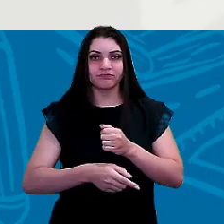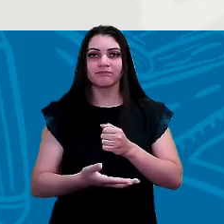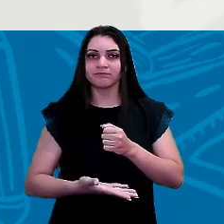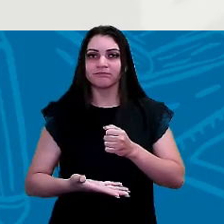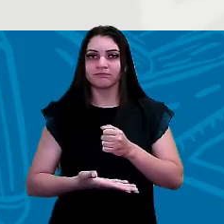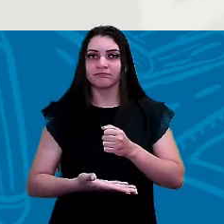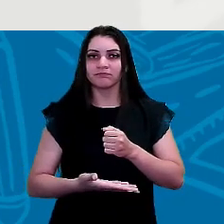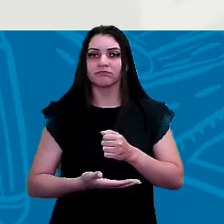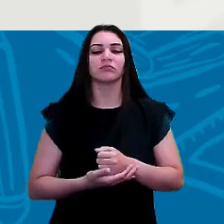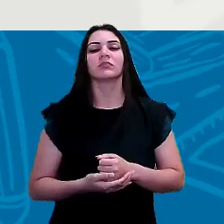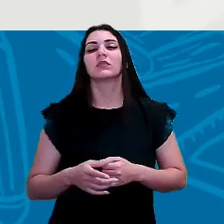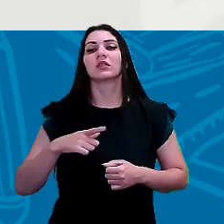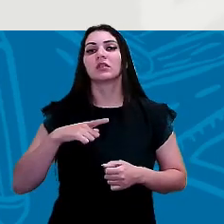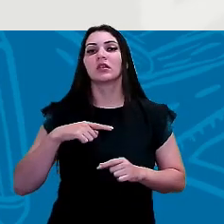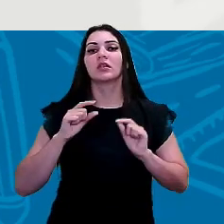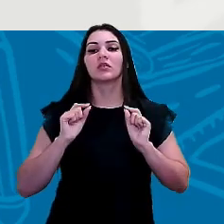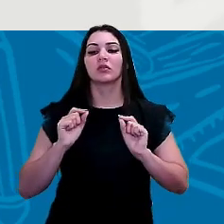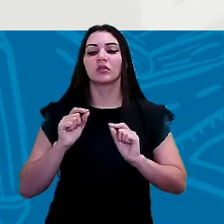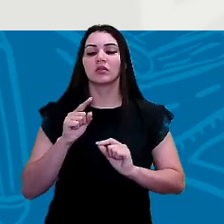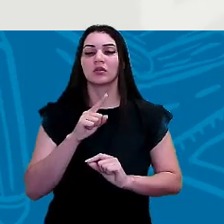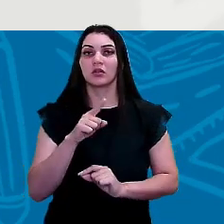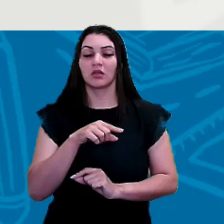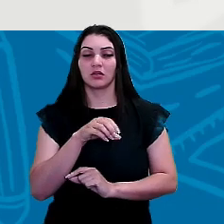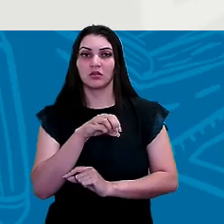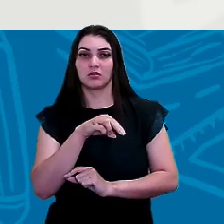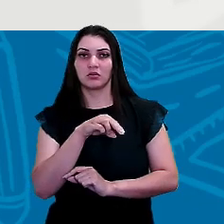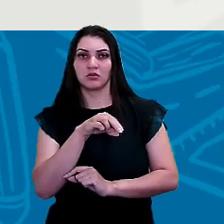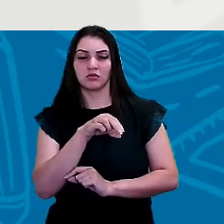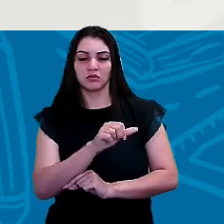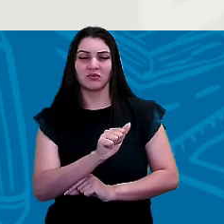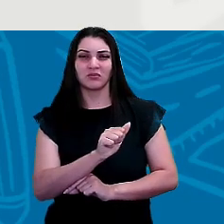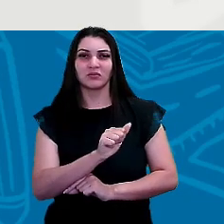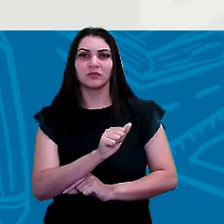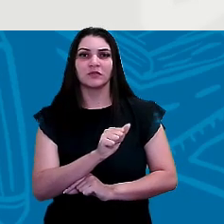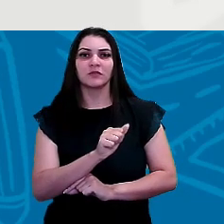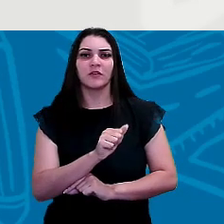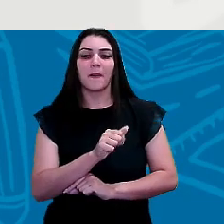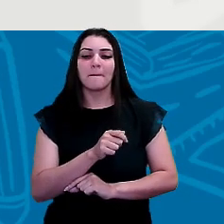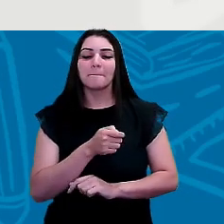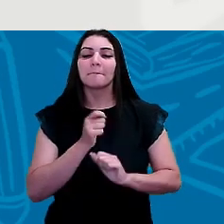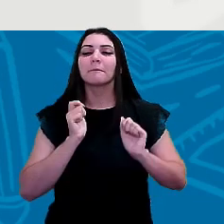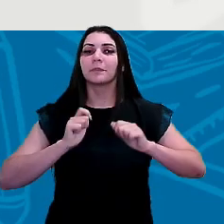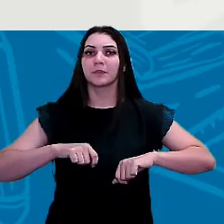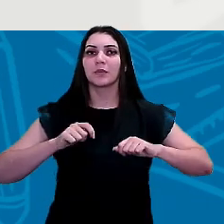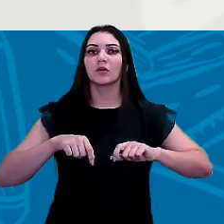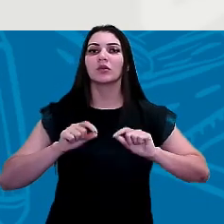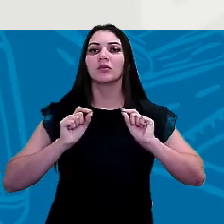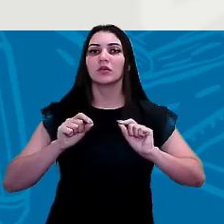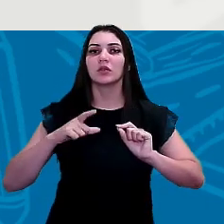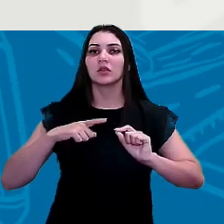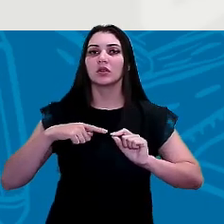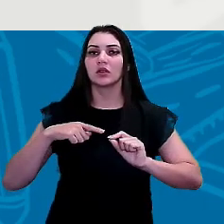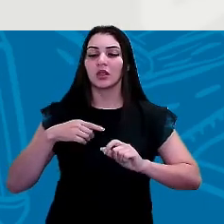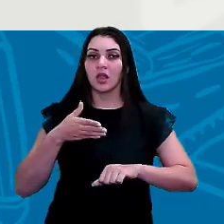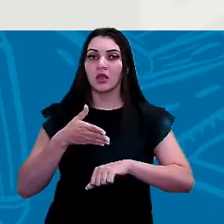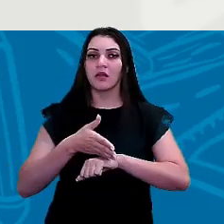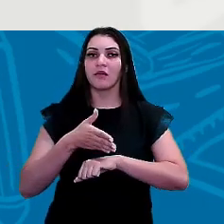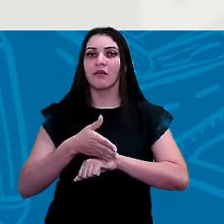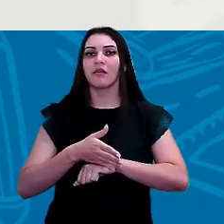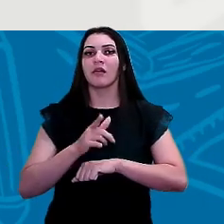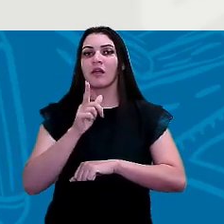né? Tem a zona que é saturada, que é a zona que vai permitir que haja a passagem de água para